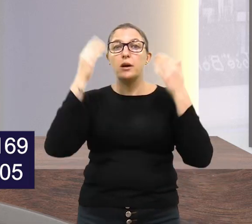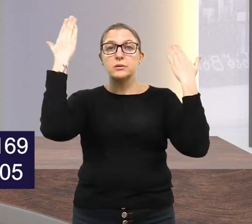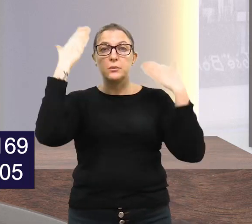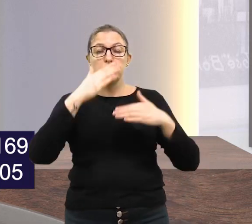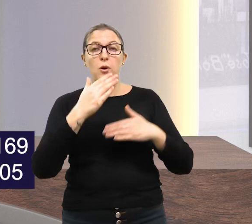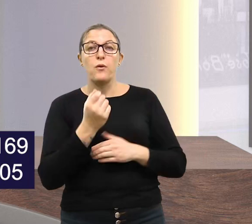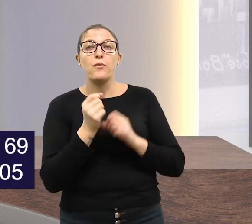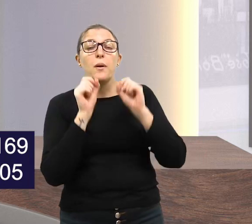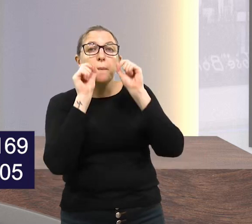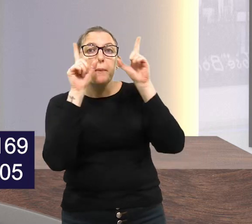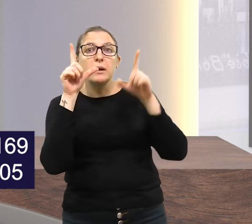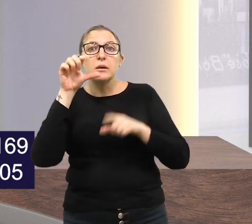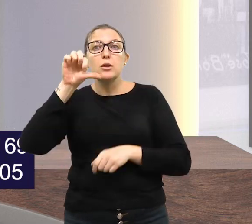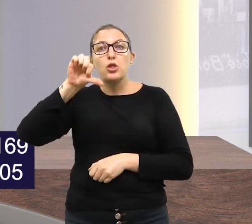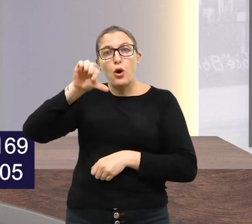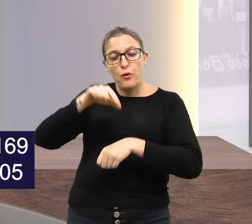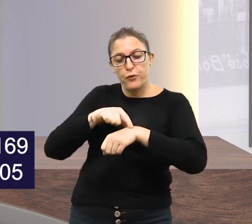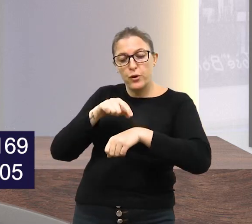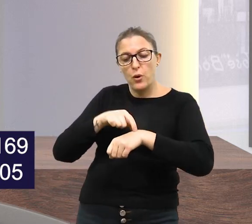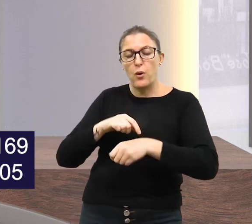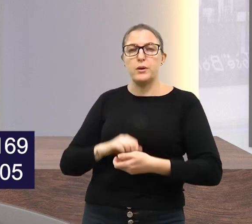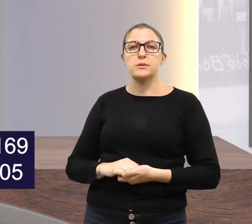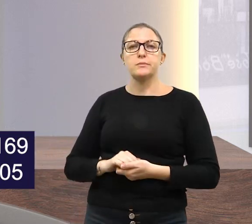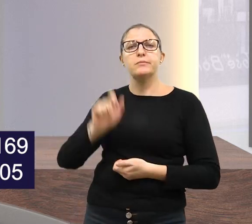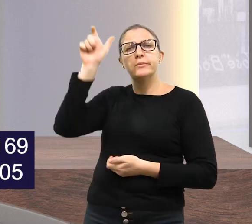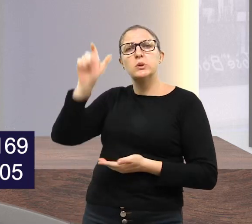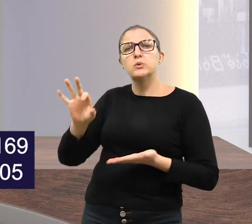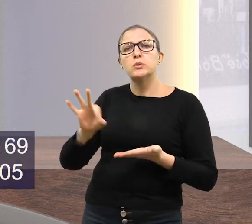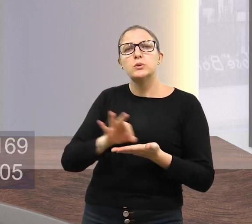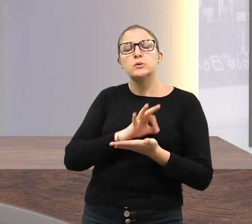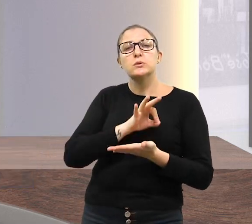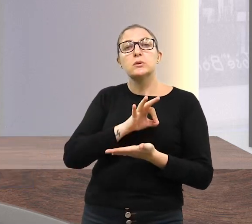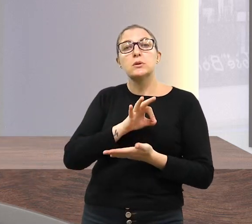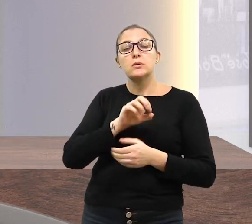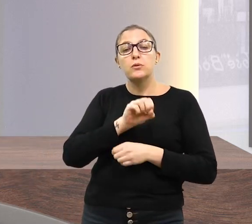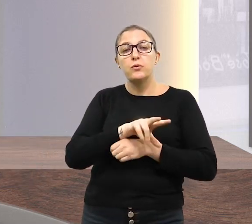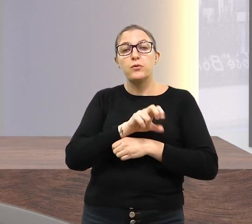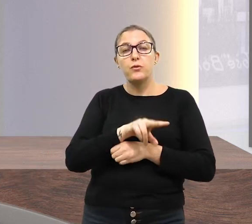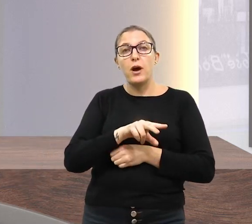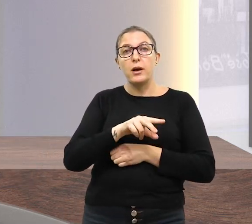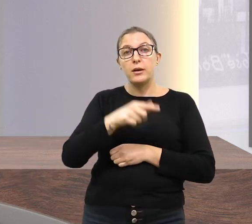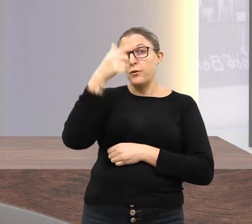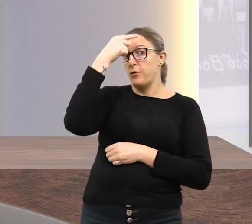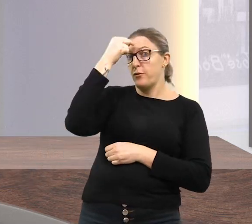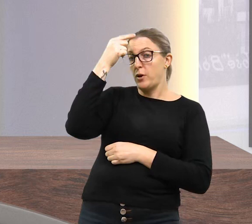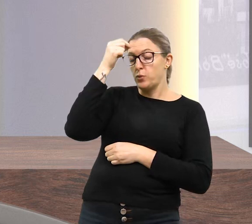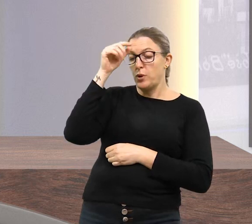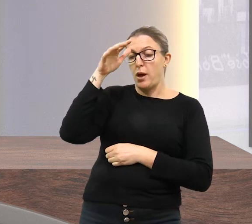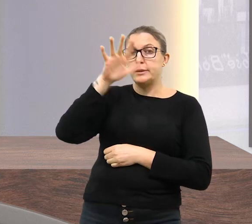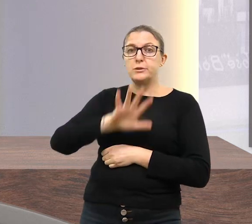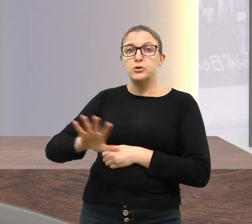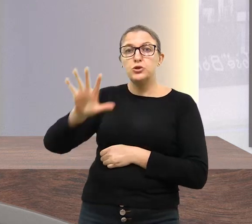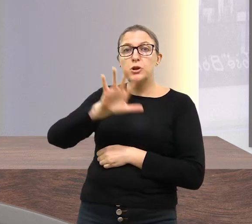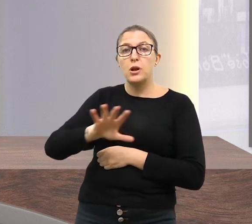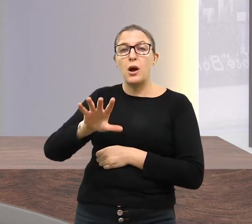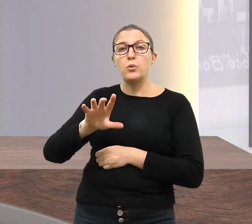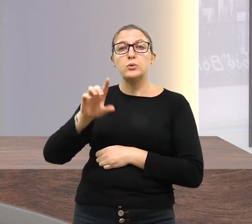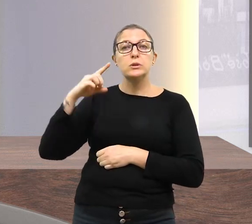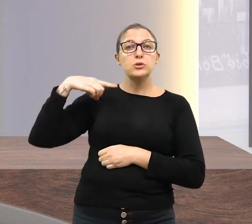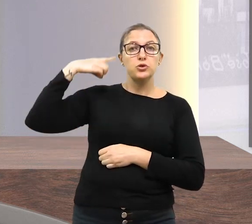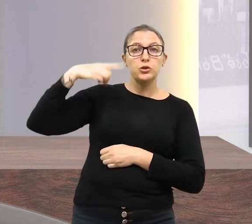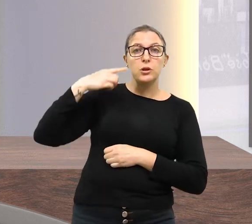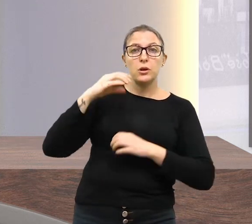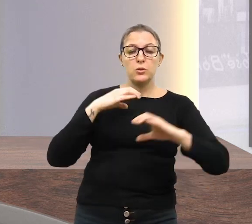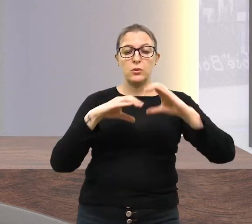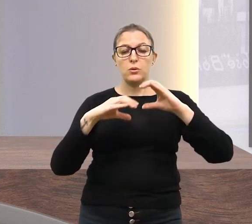às 9 horas. Já os inscritos para as vagas de Ensino Superior, Geral, Direito e Comunicação Social